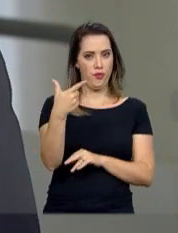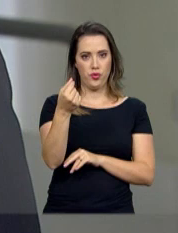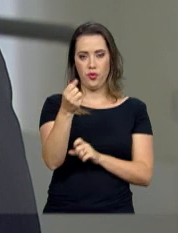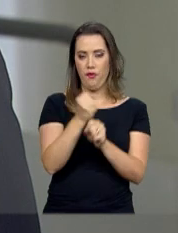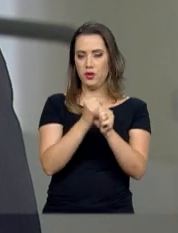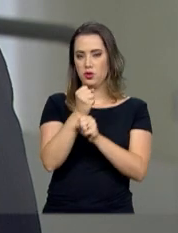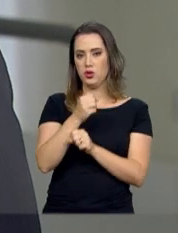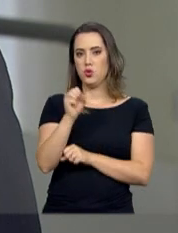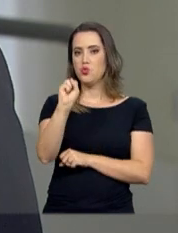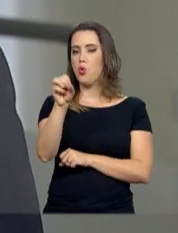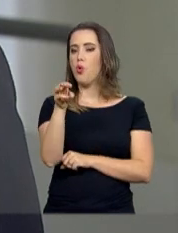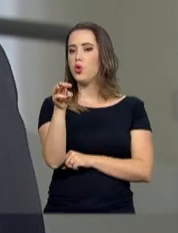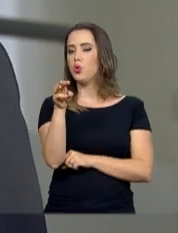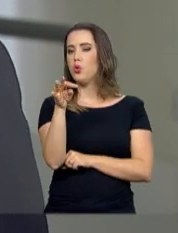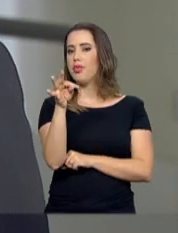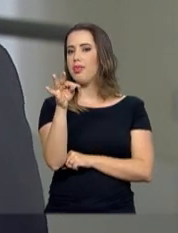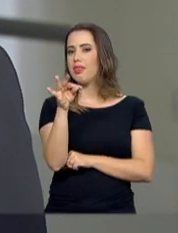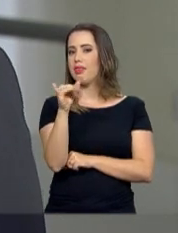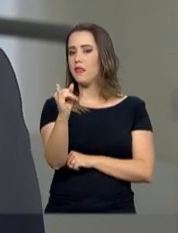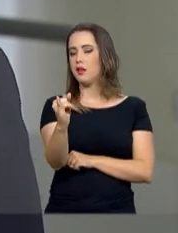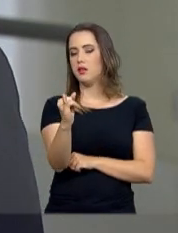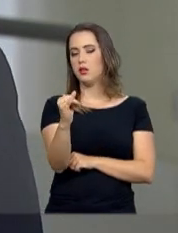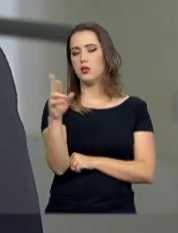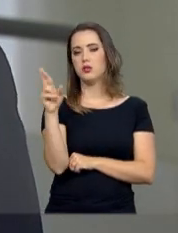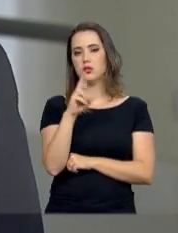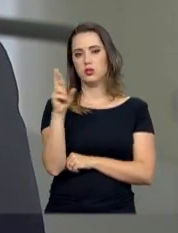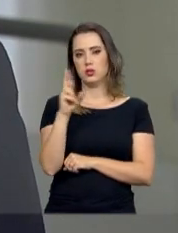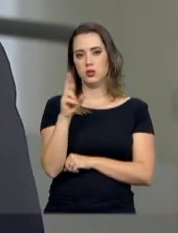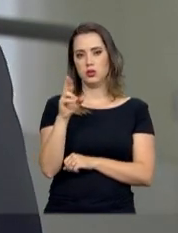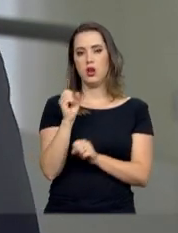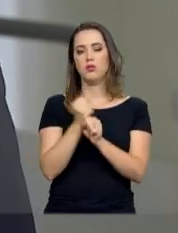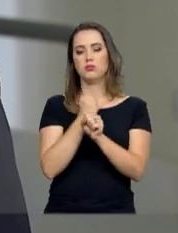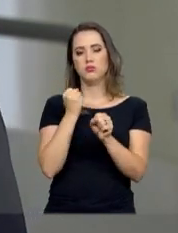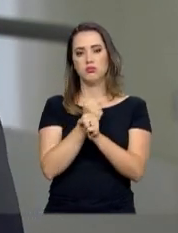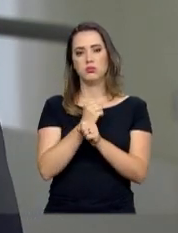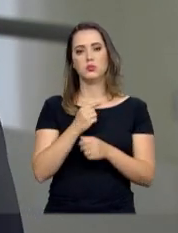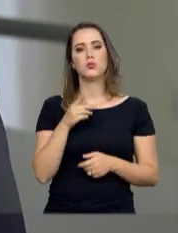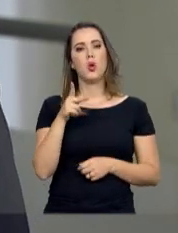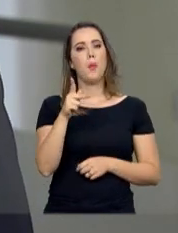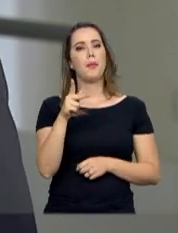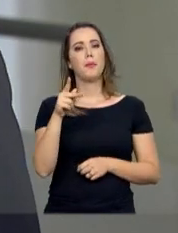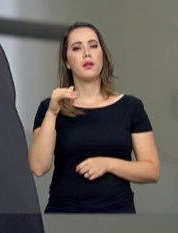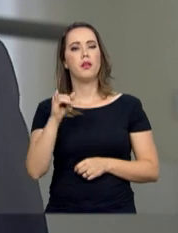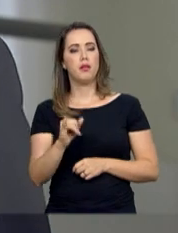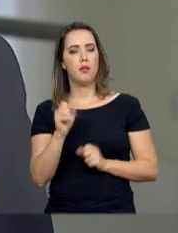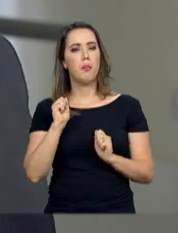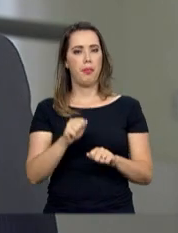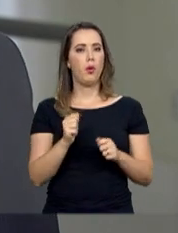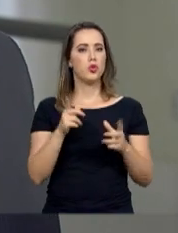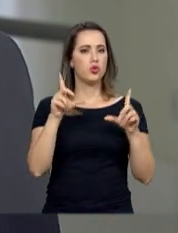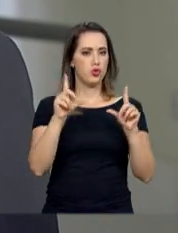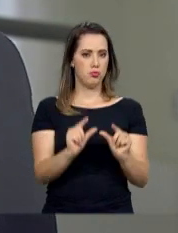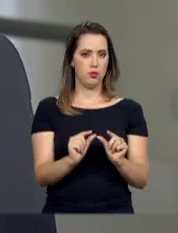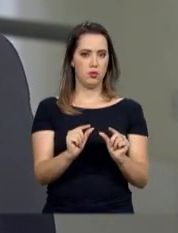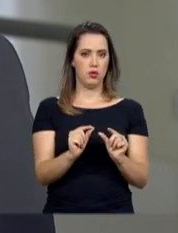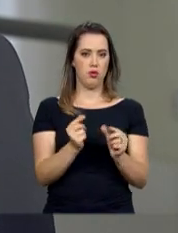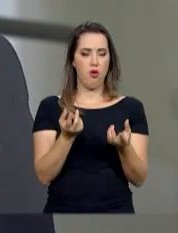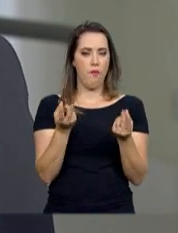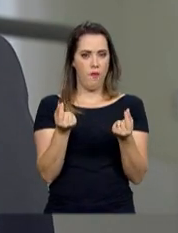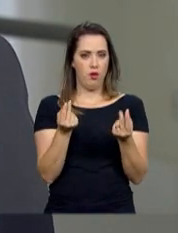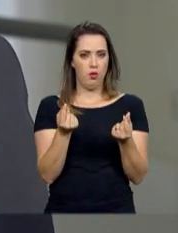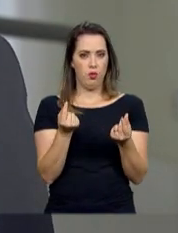trilhões e 700 bilhões de reais em investimentos de infraestrutura. O PPI pode reduzir esse tempo e esse